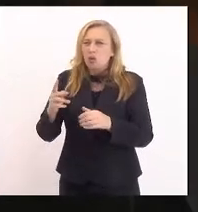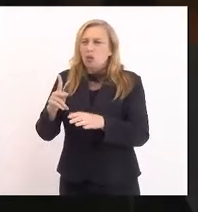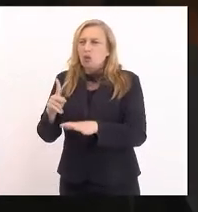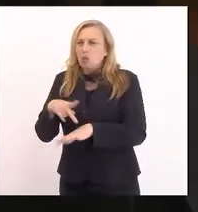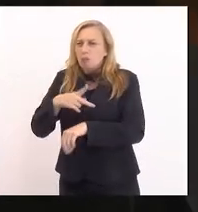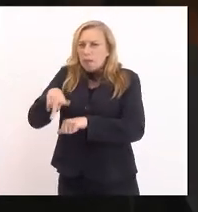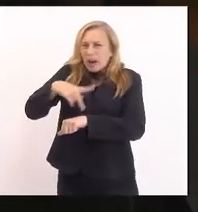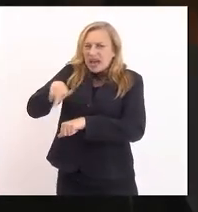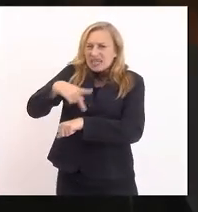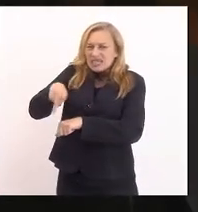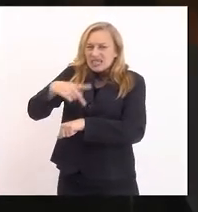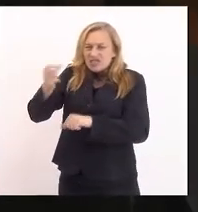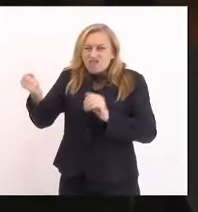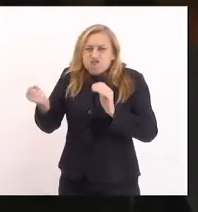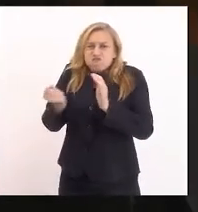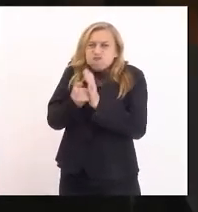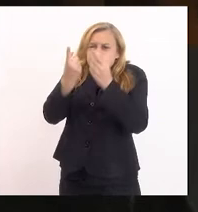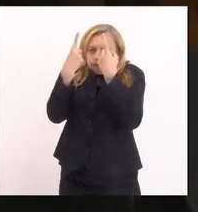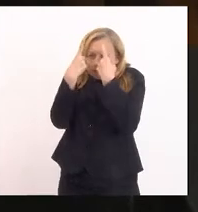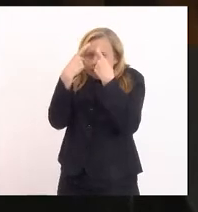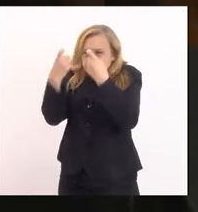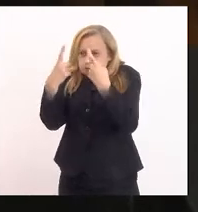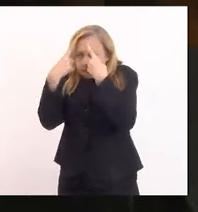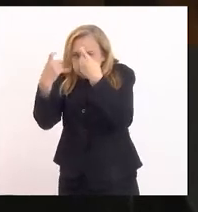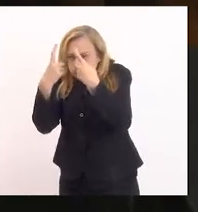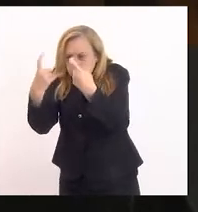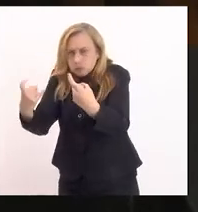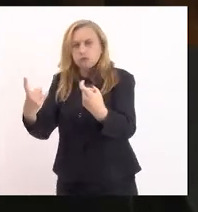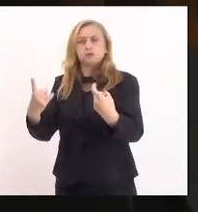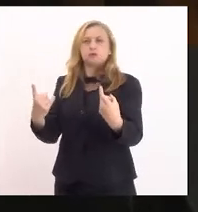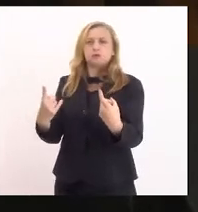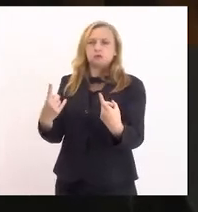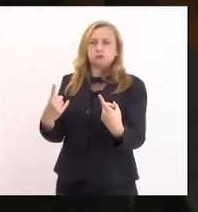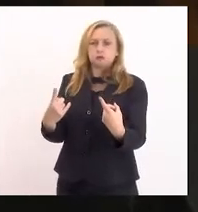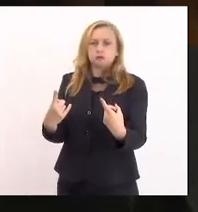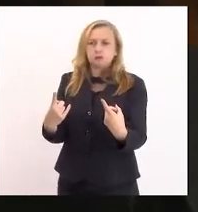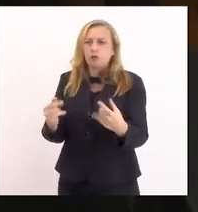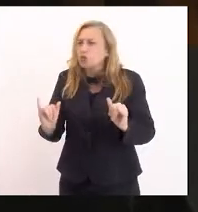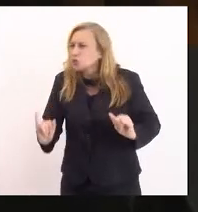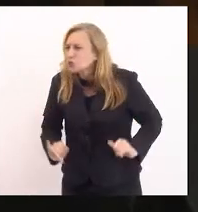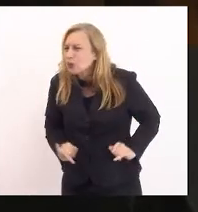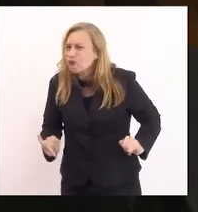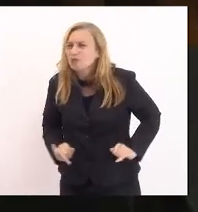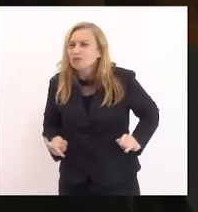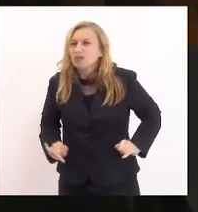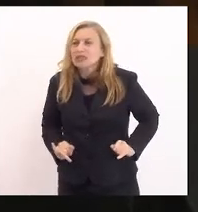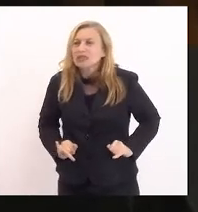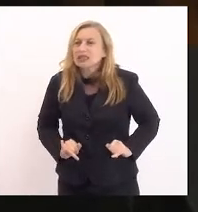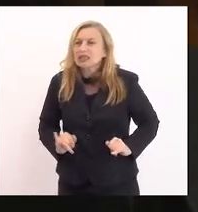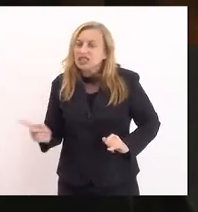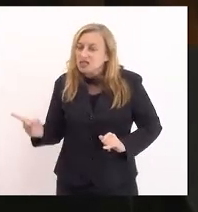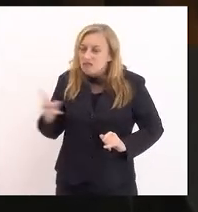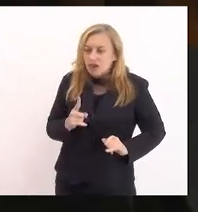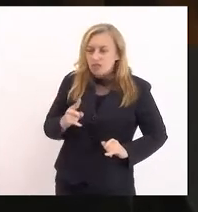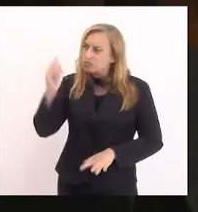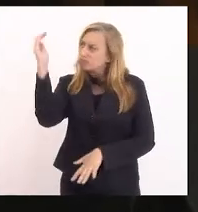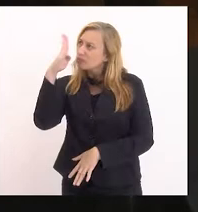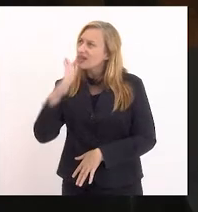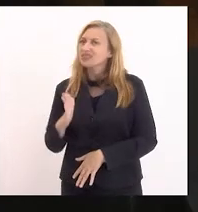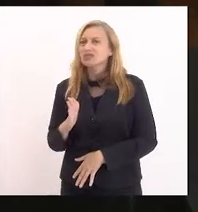décadas por violência, por desmandos, por atrocidades e buscou no Brasil